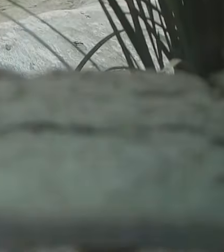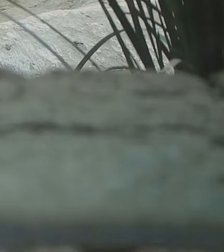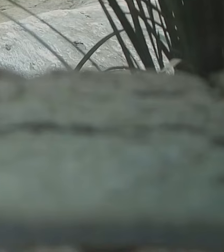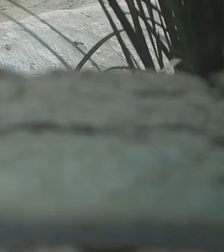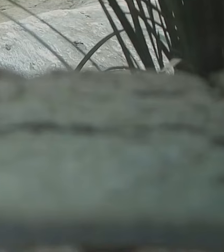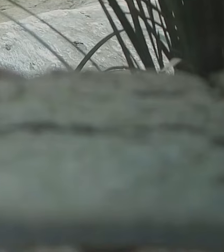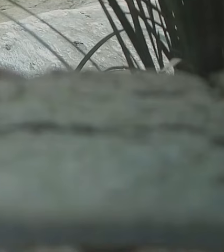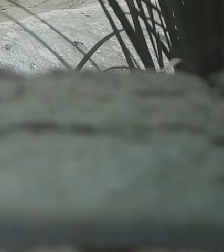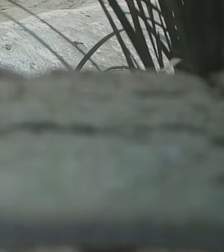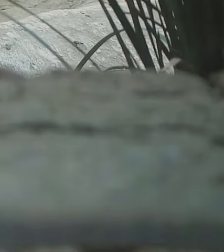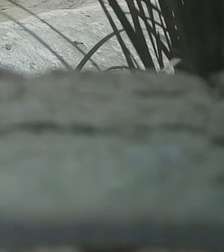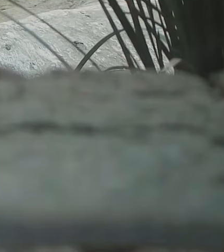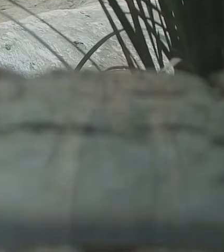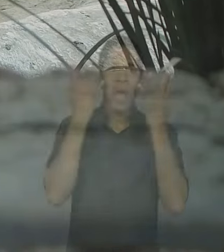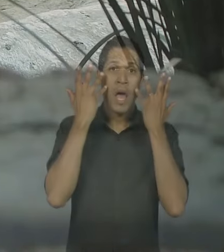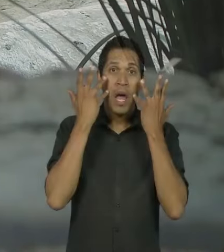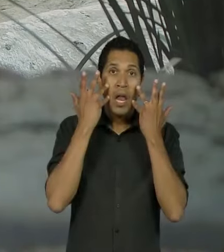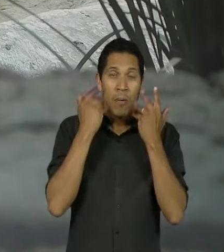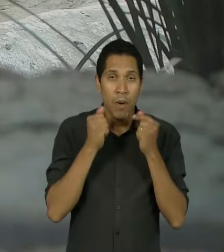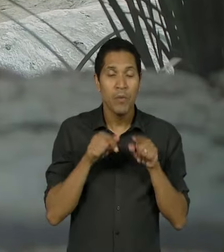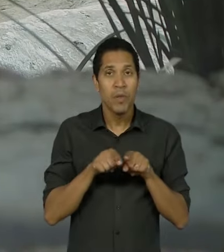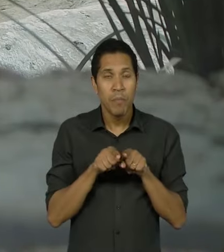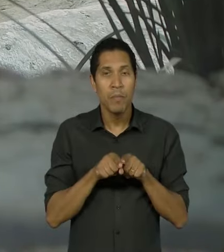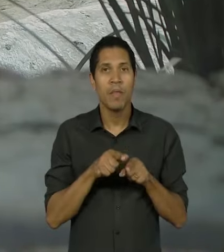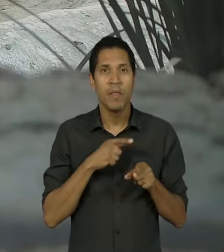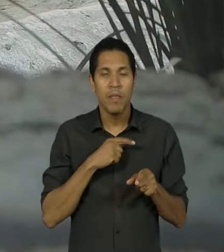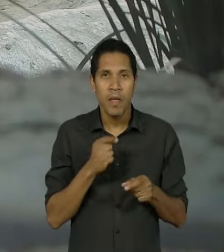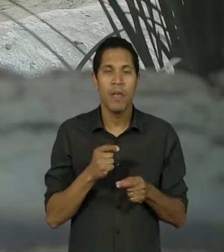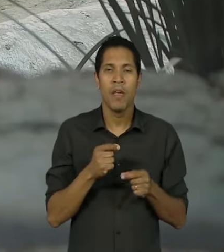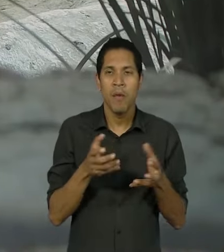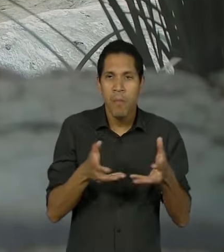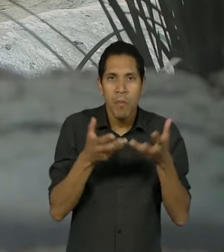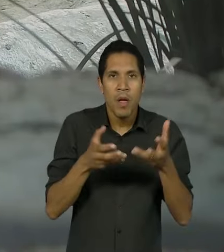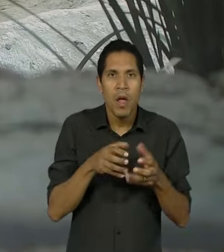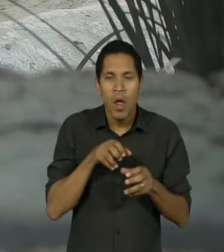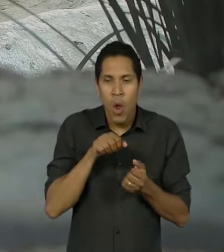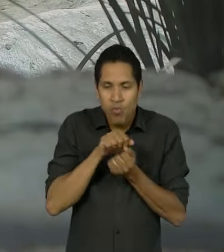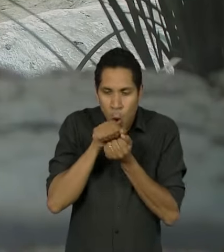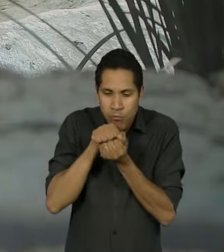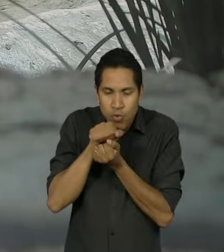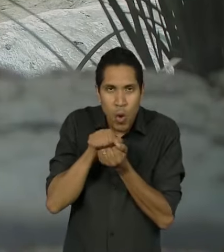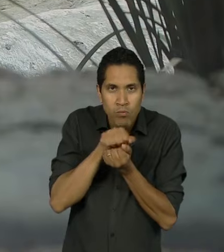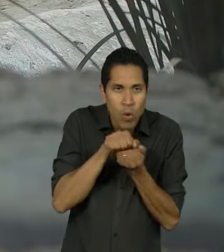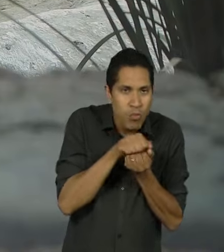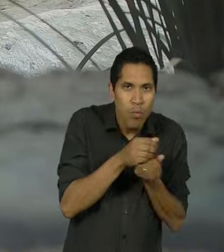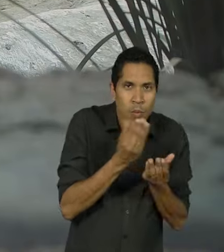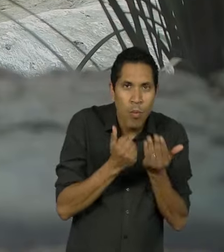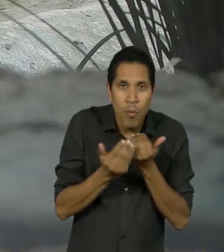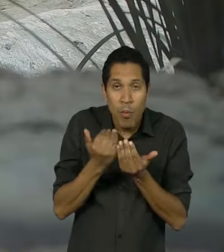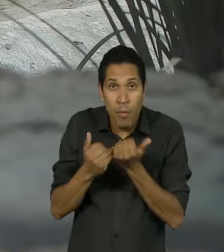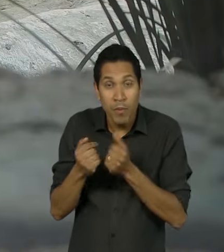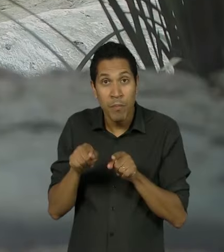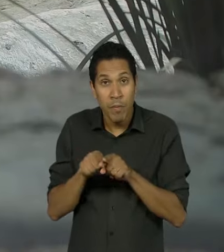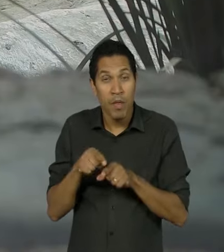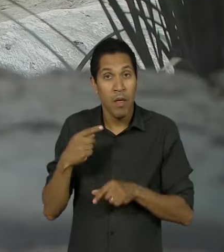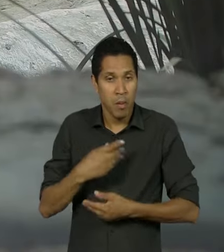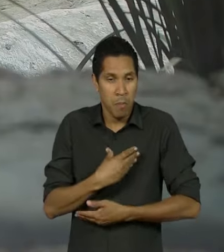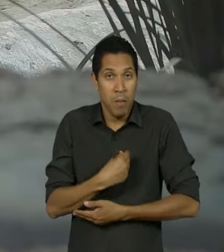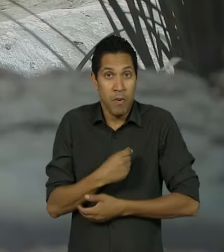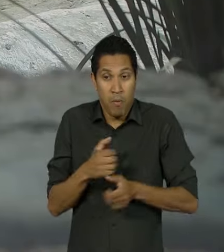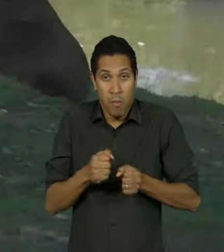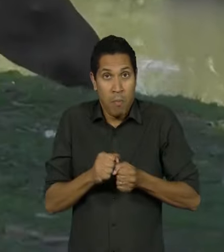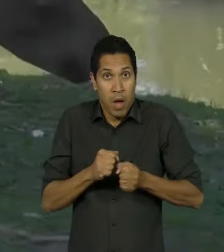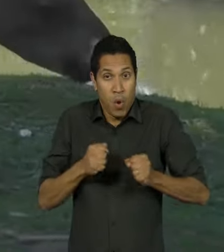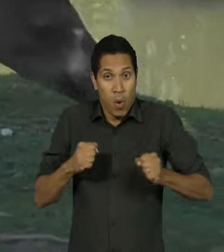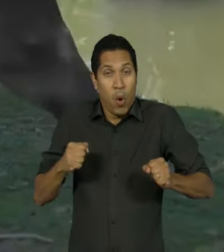Um animal herbívoro extremamente inteligente a anta maior mamífero terrestre da América do